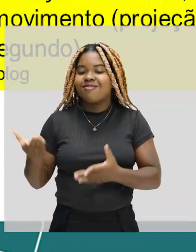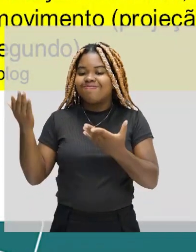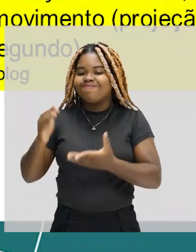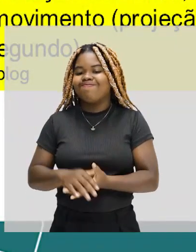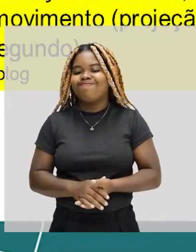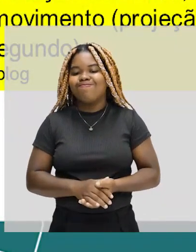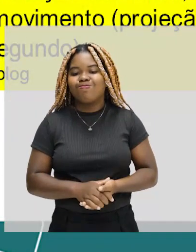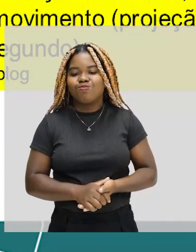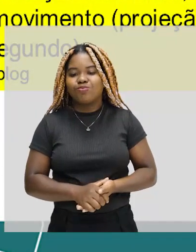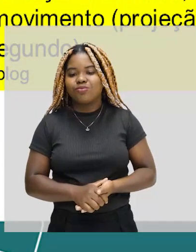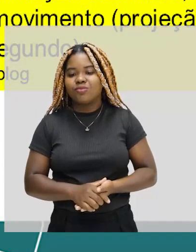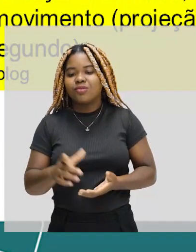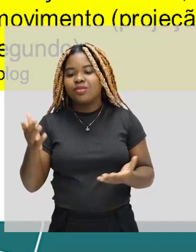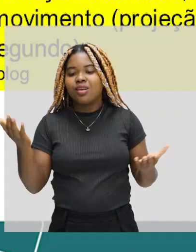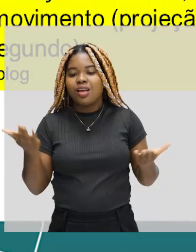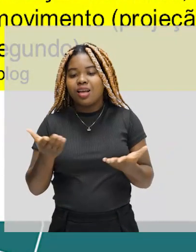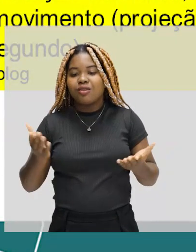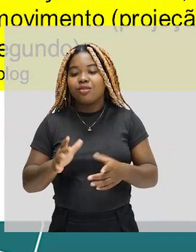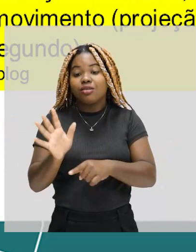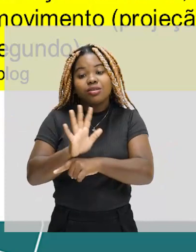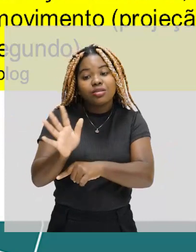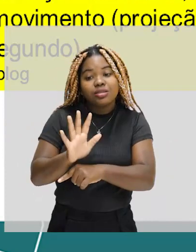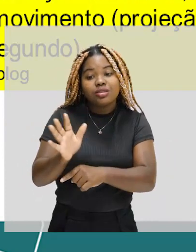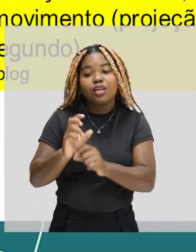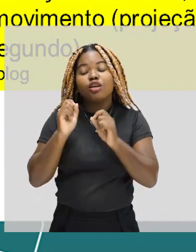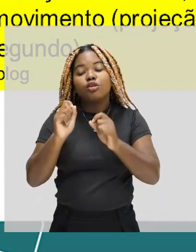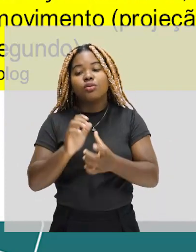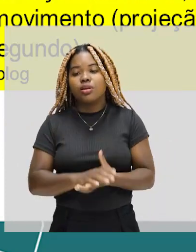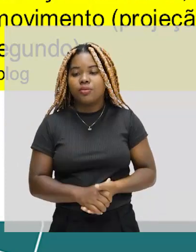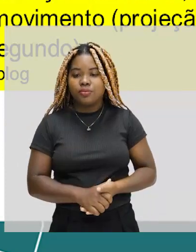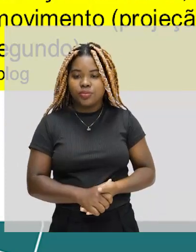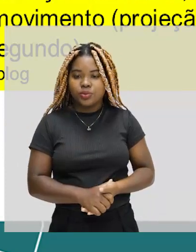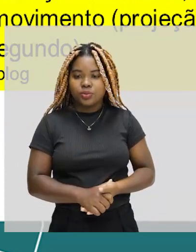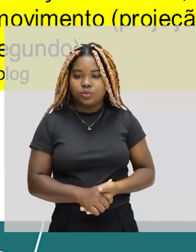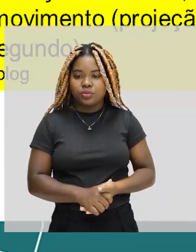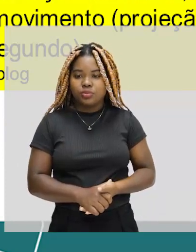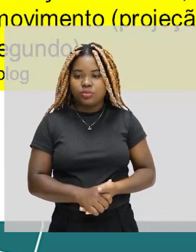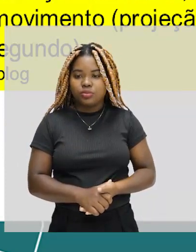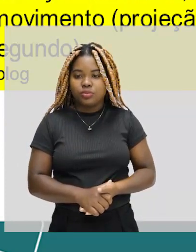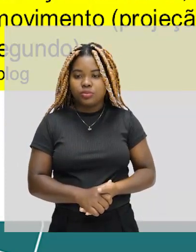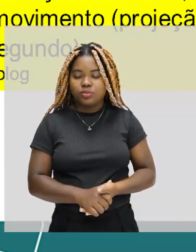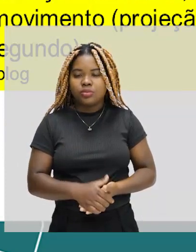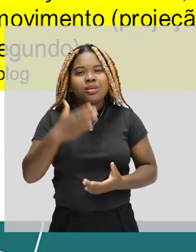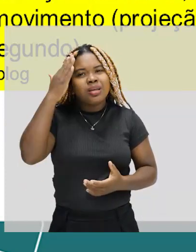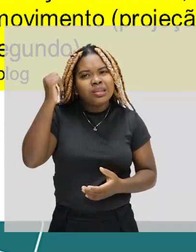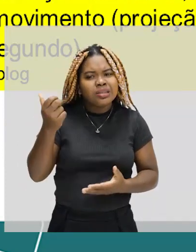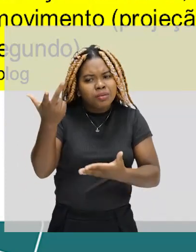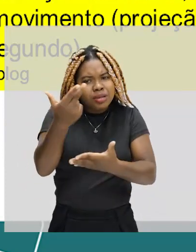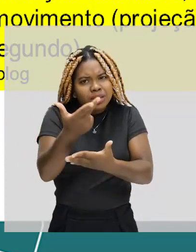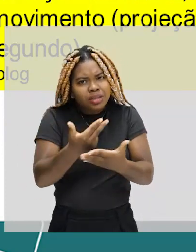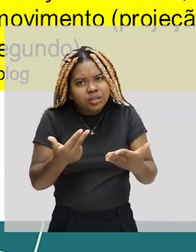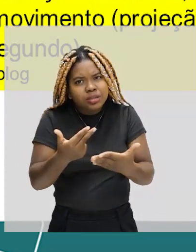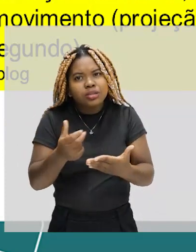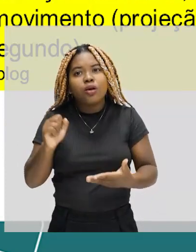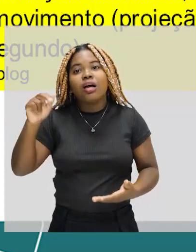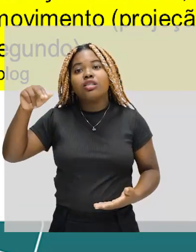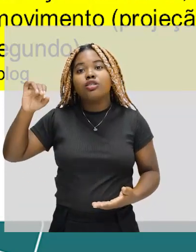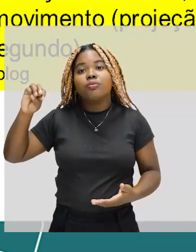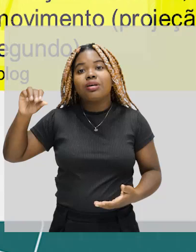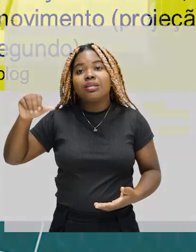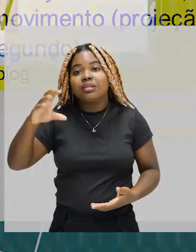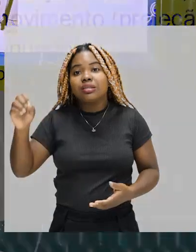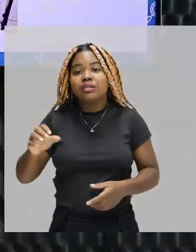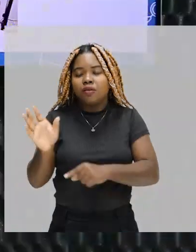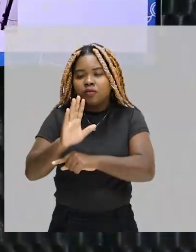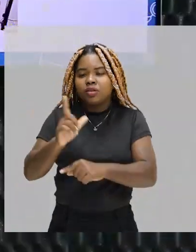sai da fotografia e caminha para o cinema. O é stop motion? Stop motion é, sabe aquele desenho ou aquela animação, aquele filme que